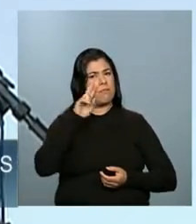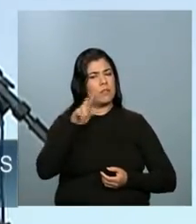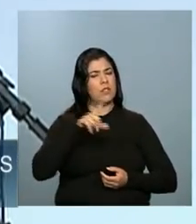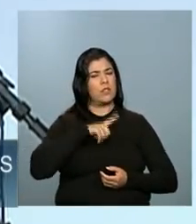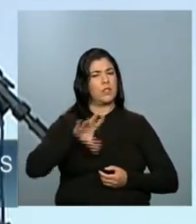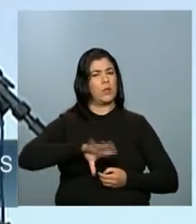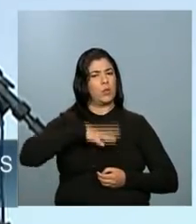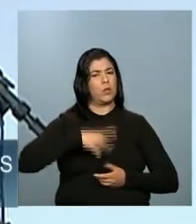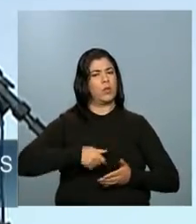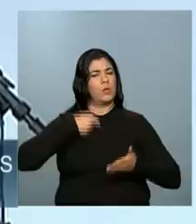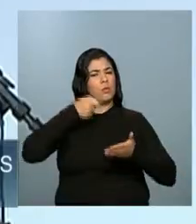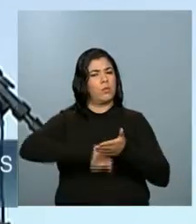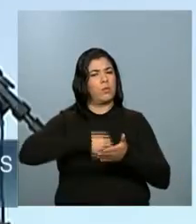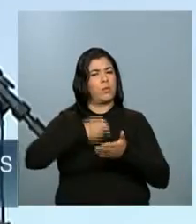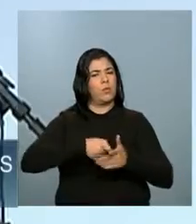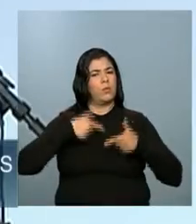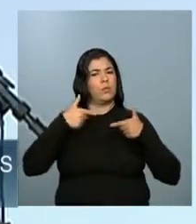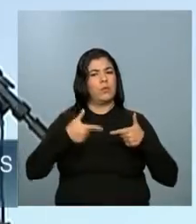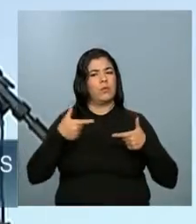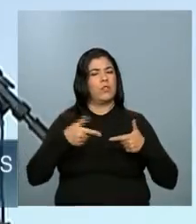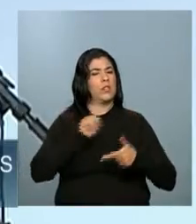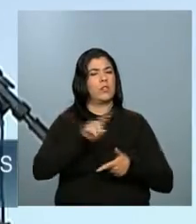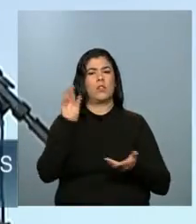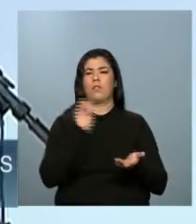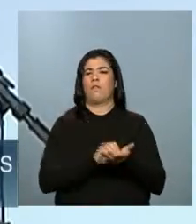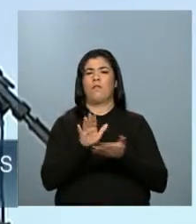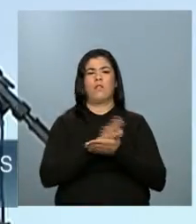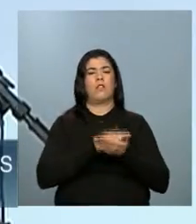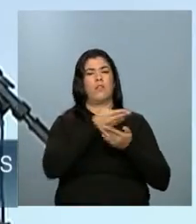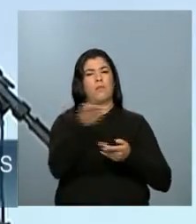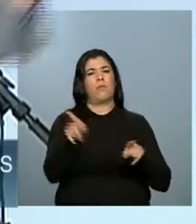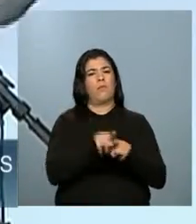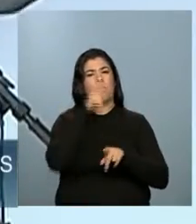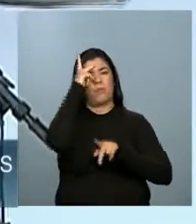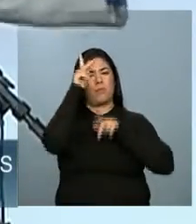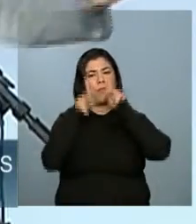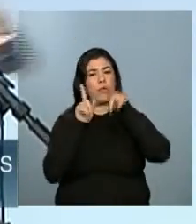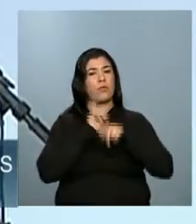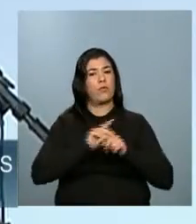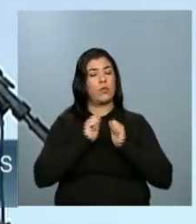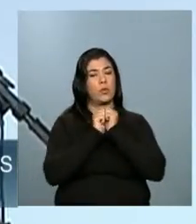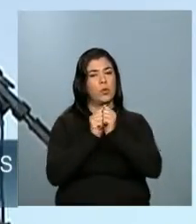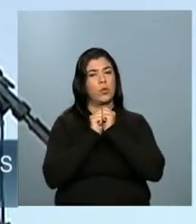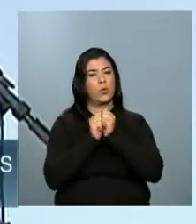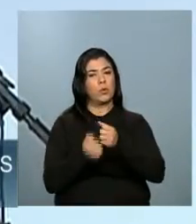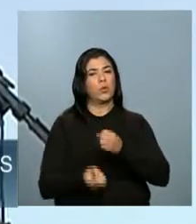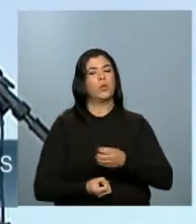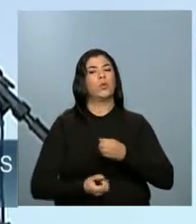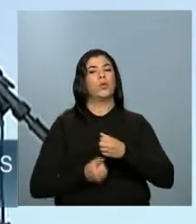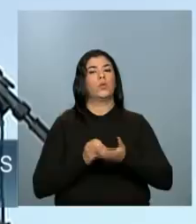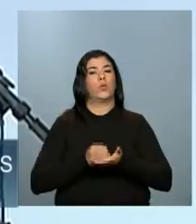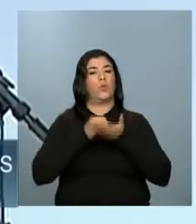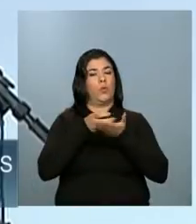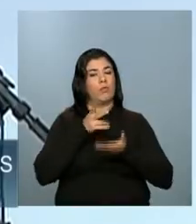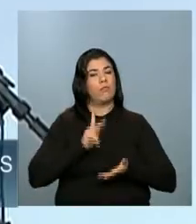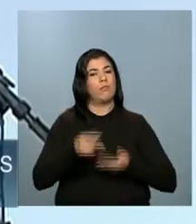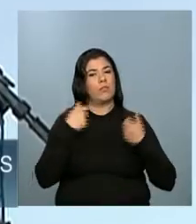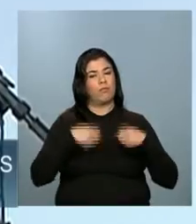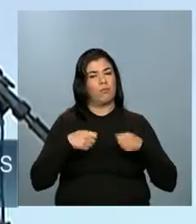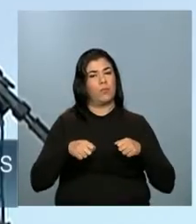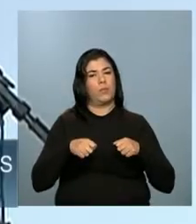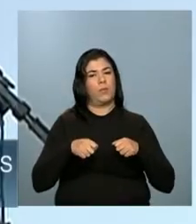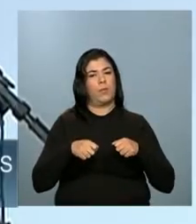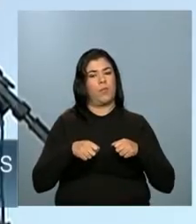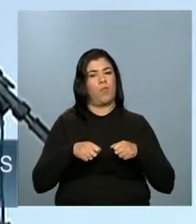enfrentar os desafios. E que não falta ao povo de Minas Gerais para estar ao lado dela quando e sempre que ela precisar.